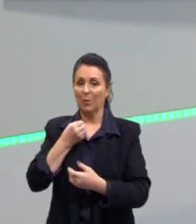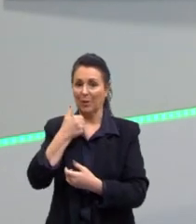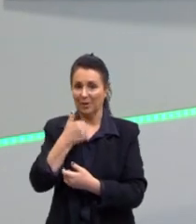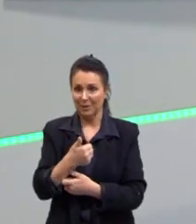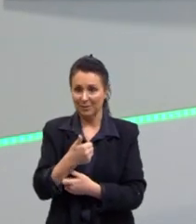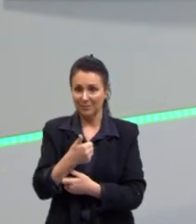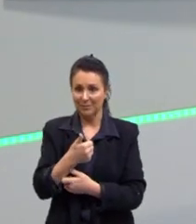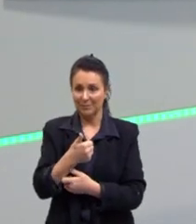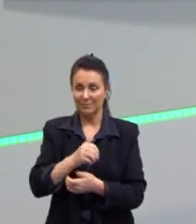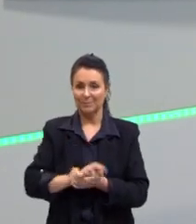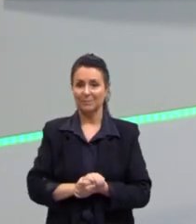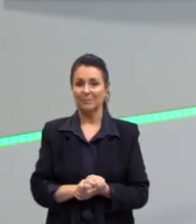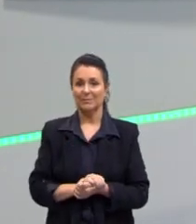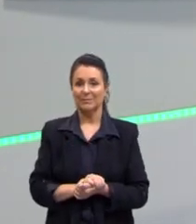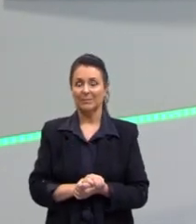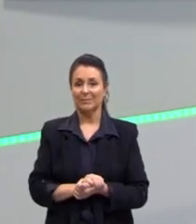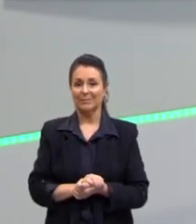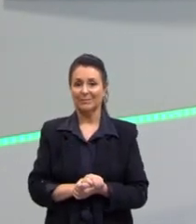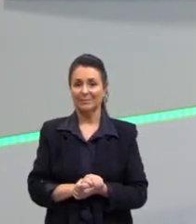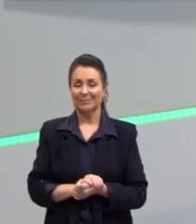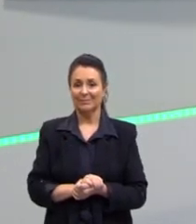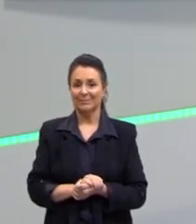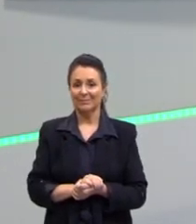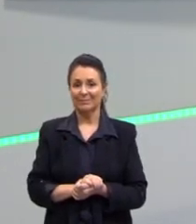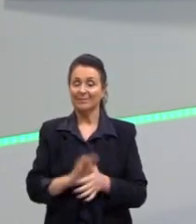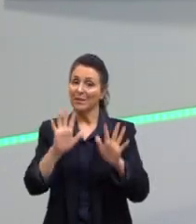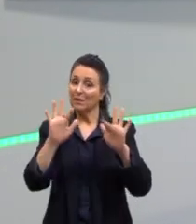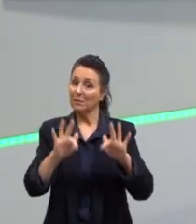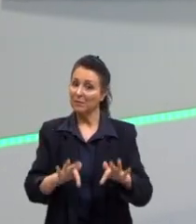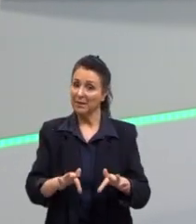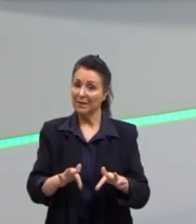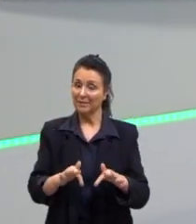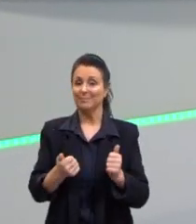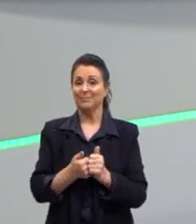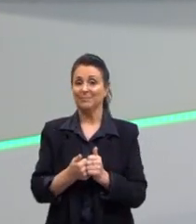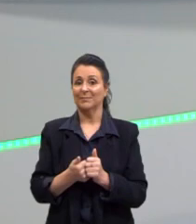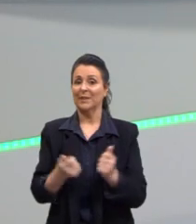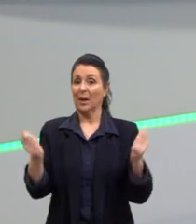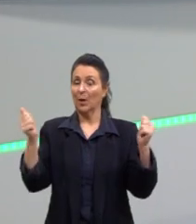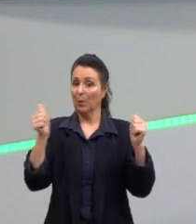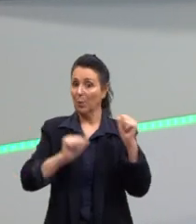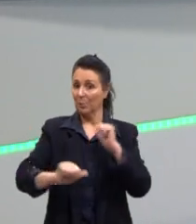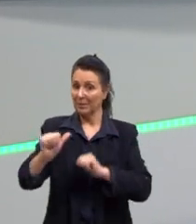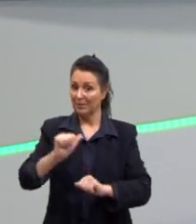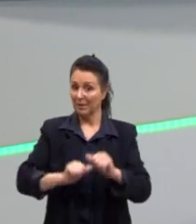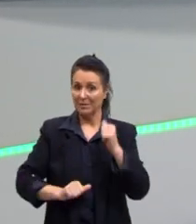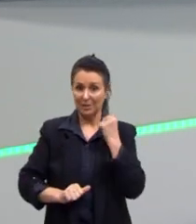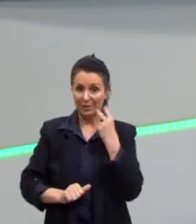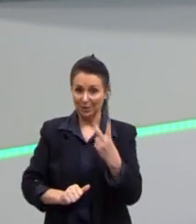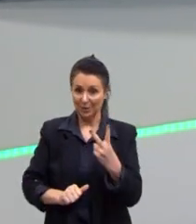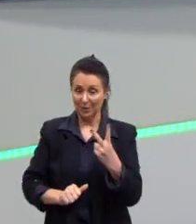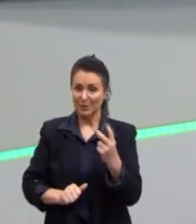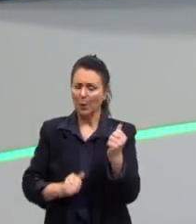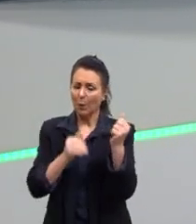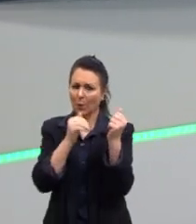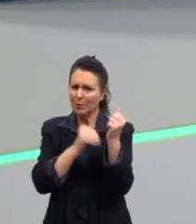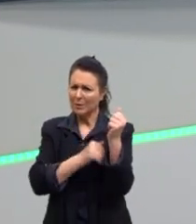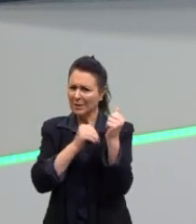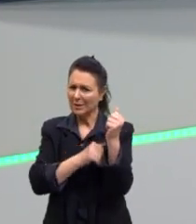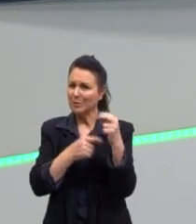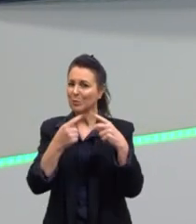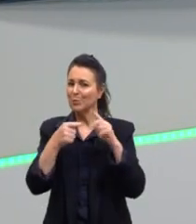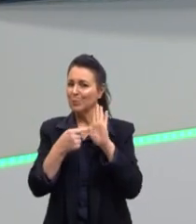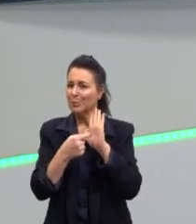então, a gente encerra essa competência 2, os segredos revelados da